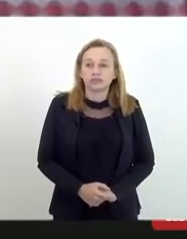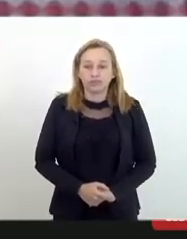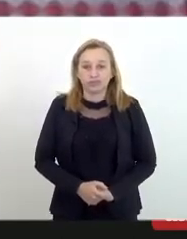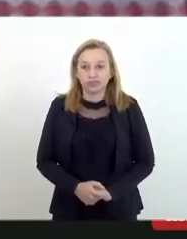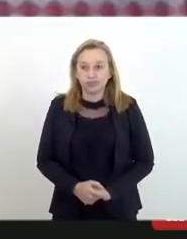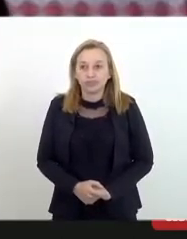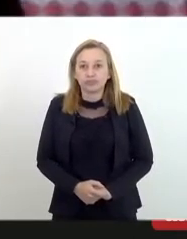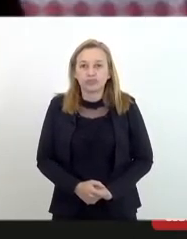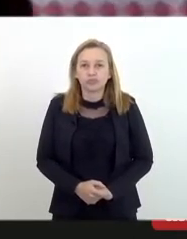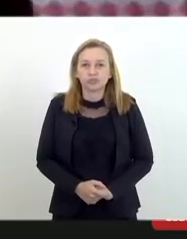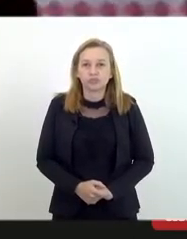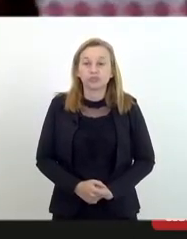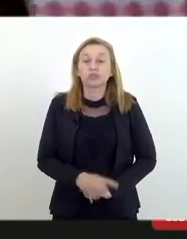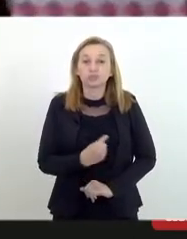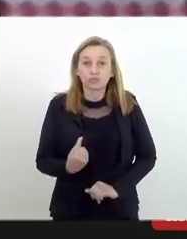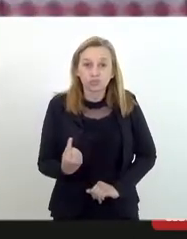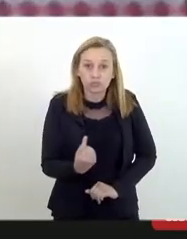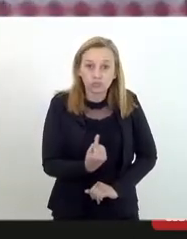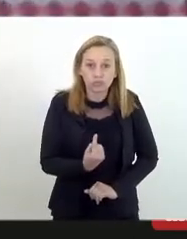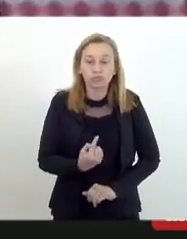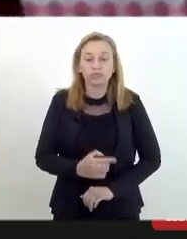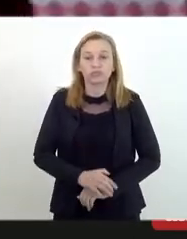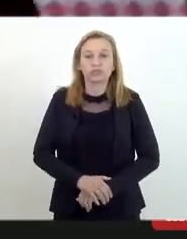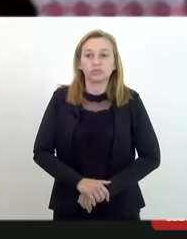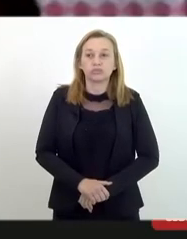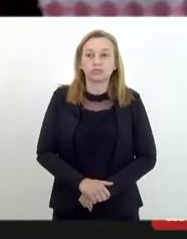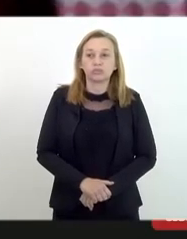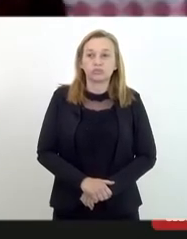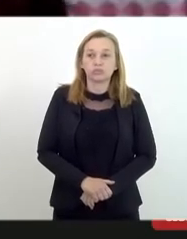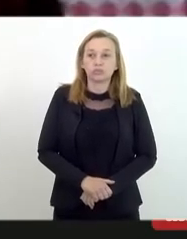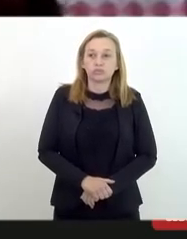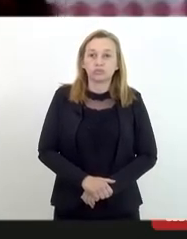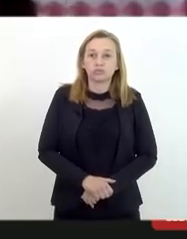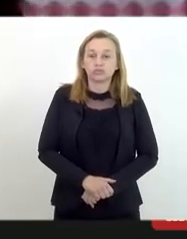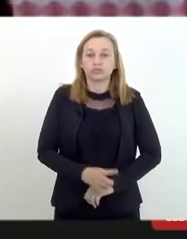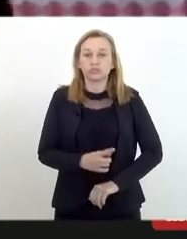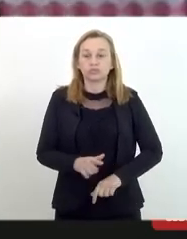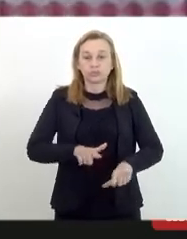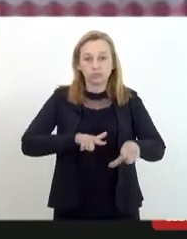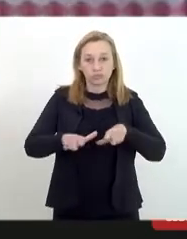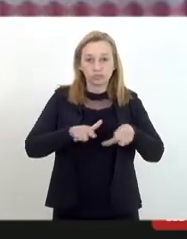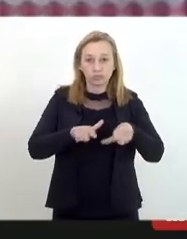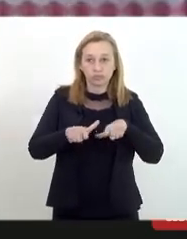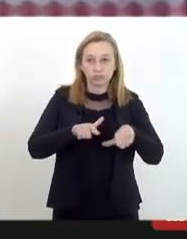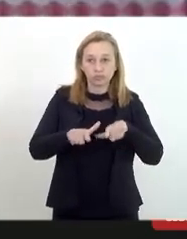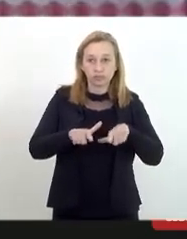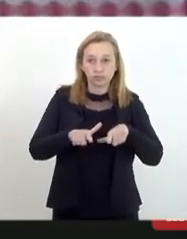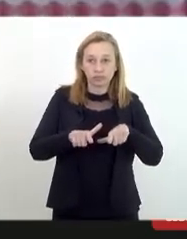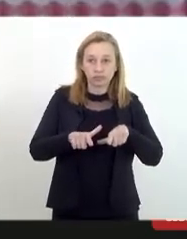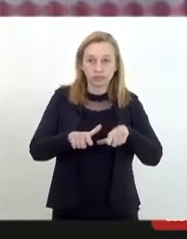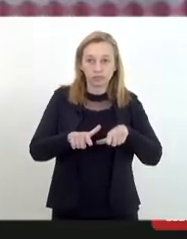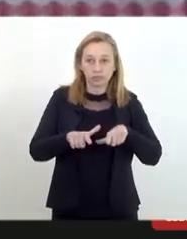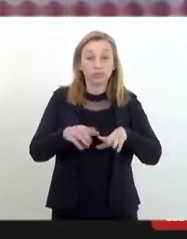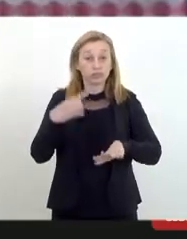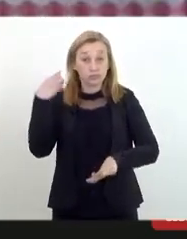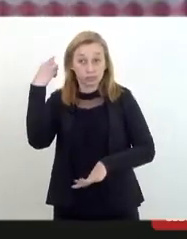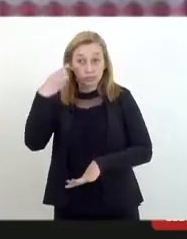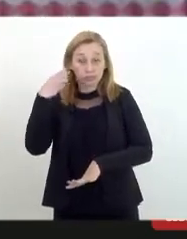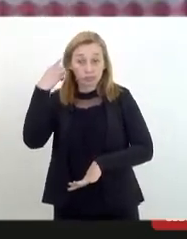nós tivemos na nossa atuação legislativa a felicidade de conseguir